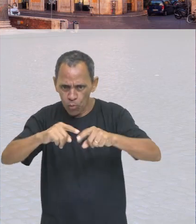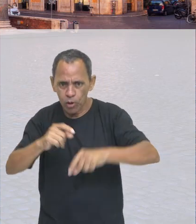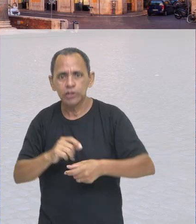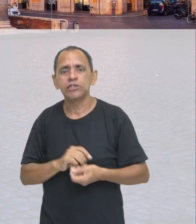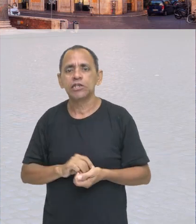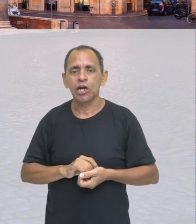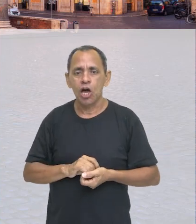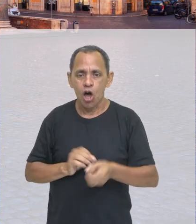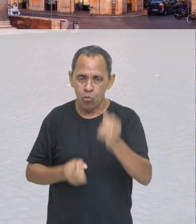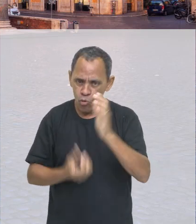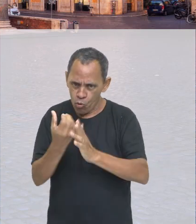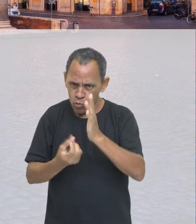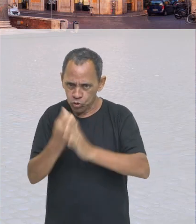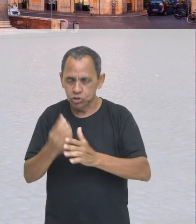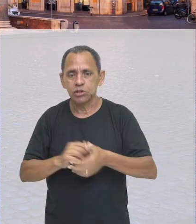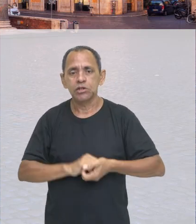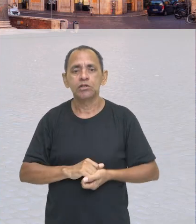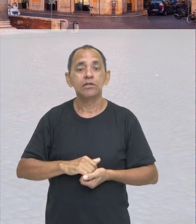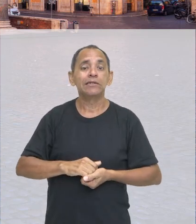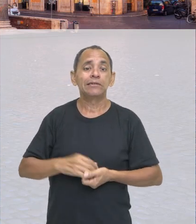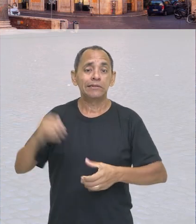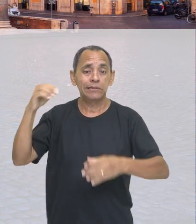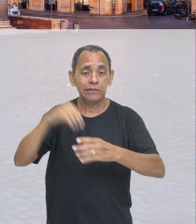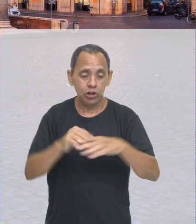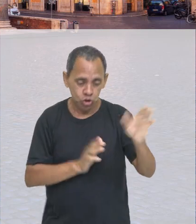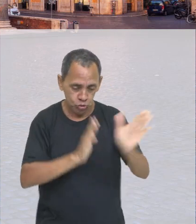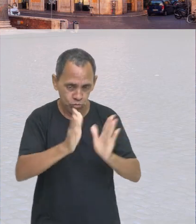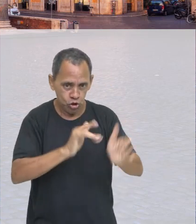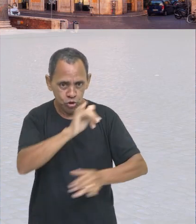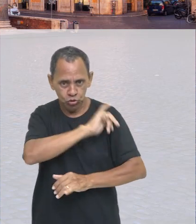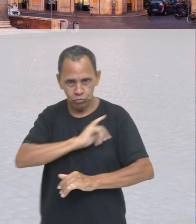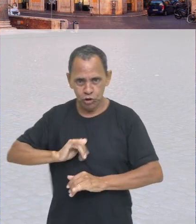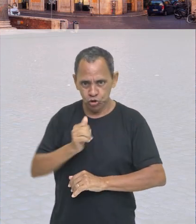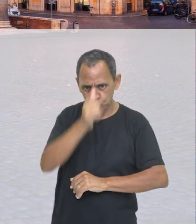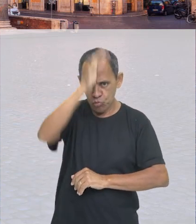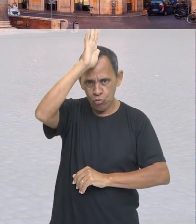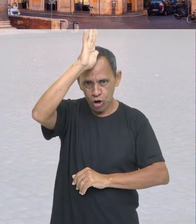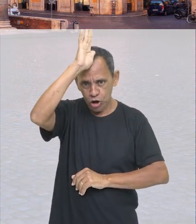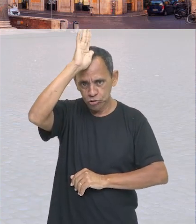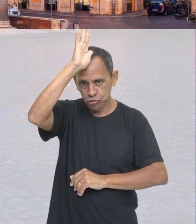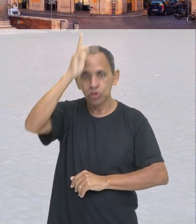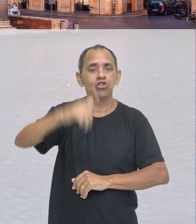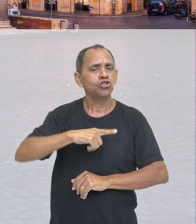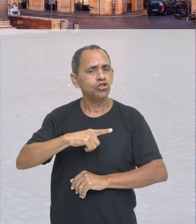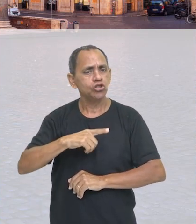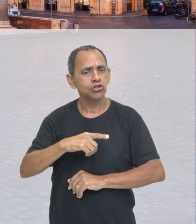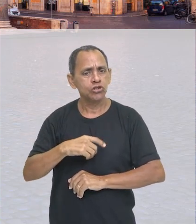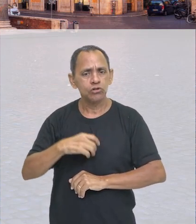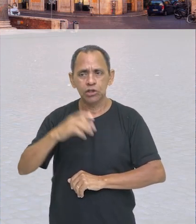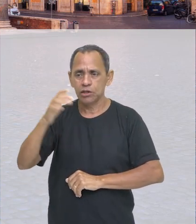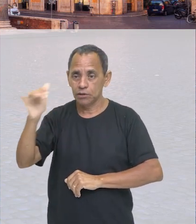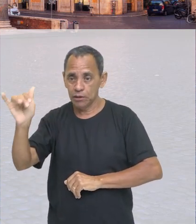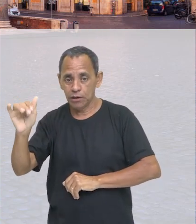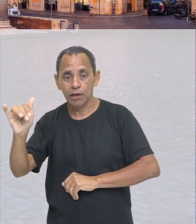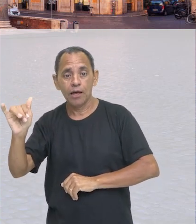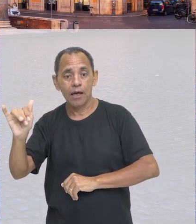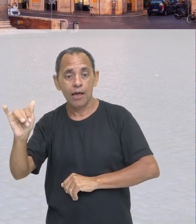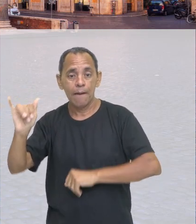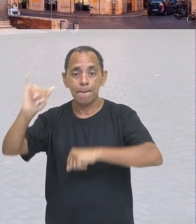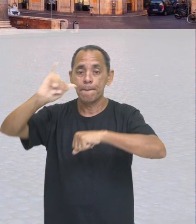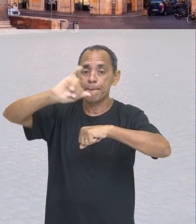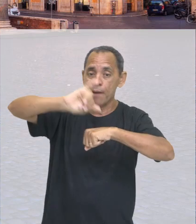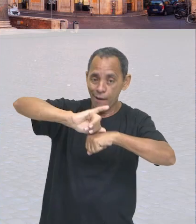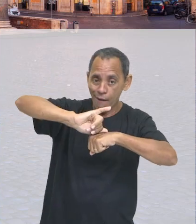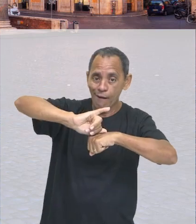dentro das terras do Império Romano. Então, elas tinham que ser importadas de outras regiões, como cita aí para a gente do